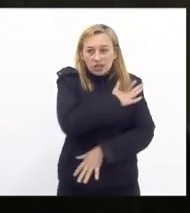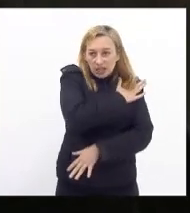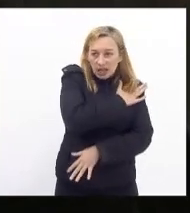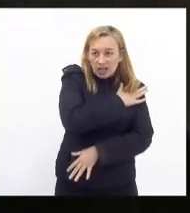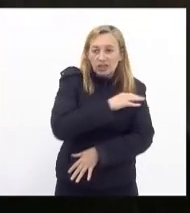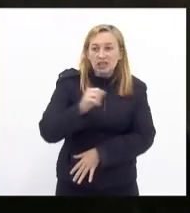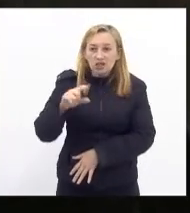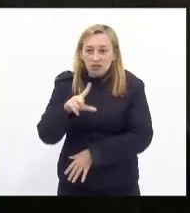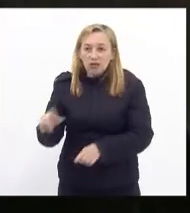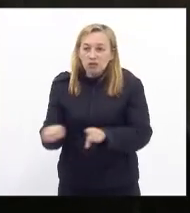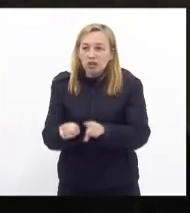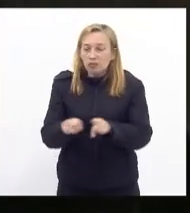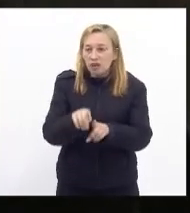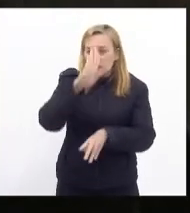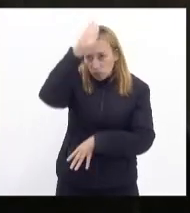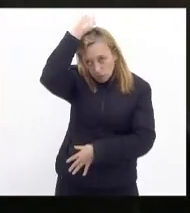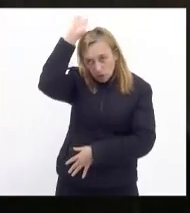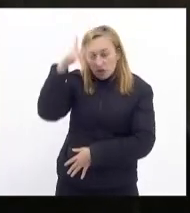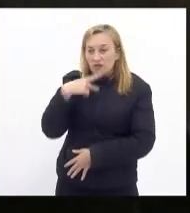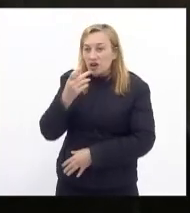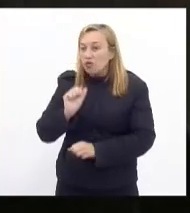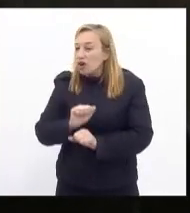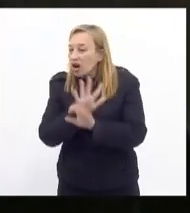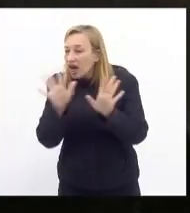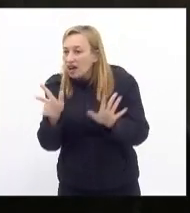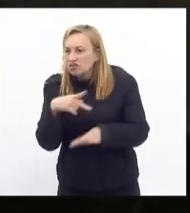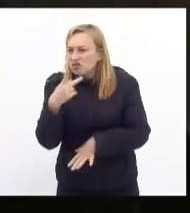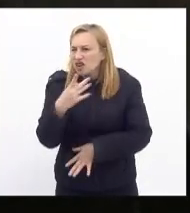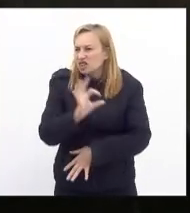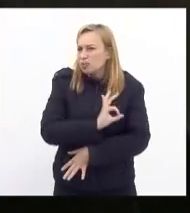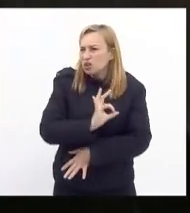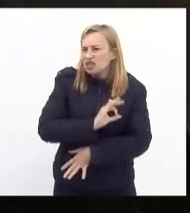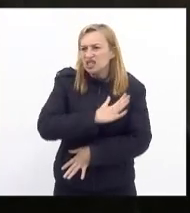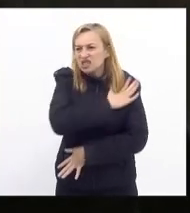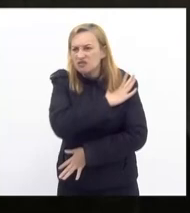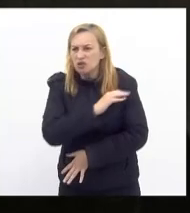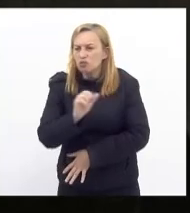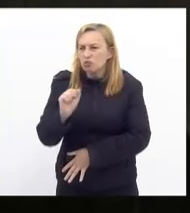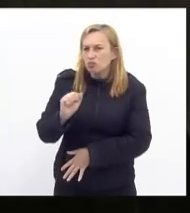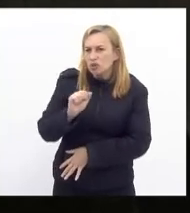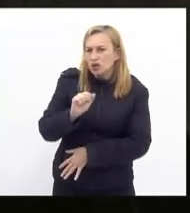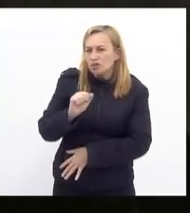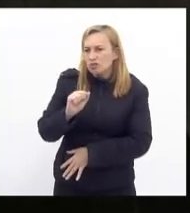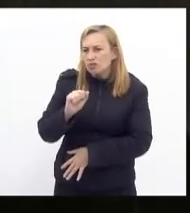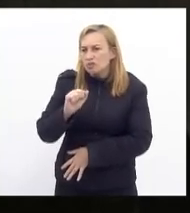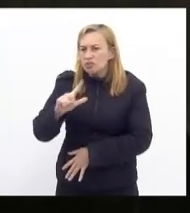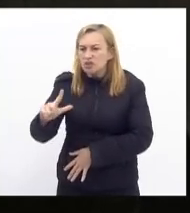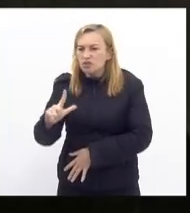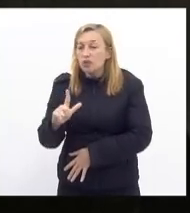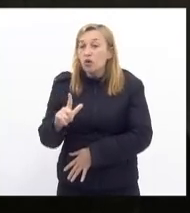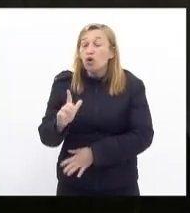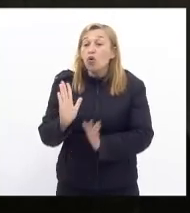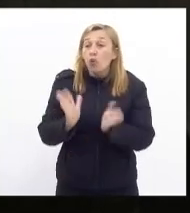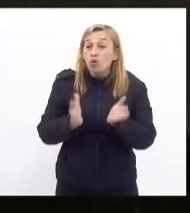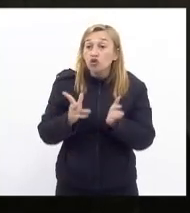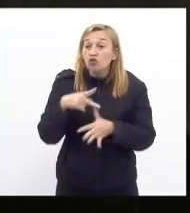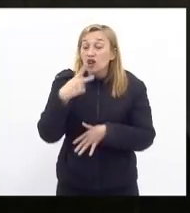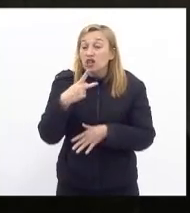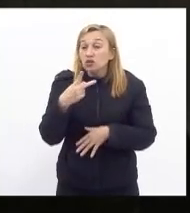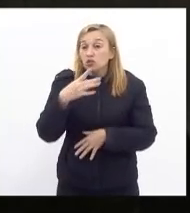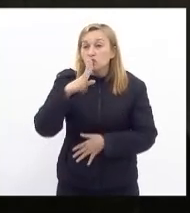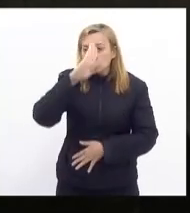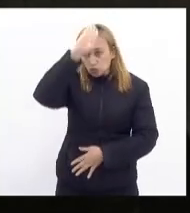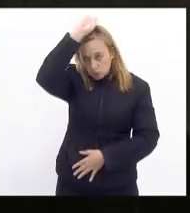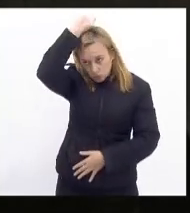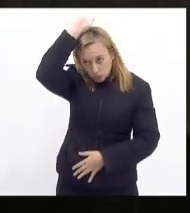isso daqui eu deixo bem claro não estou falando da polícia civil não estou falando da polícia militar hoje eu estou falando